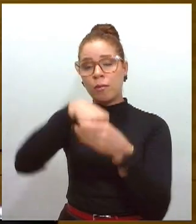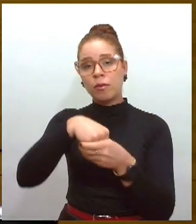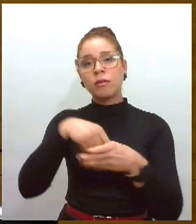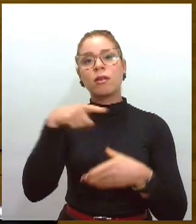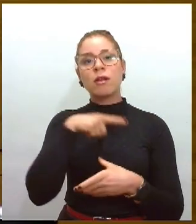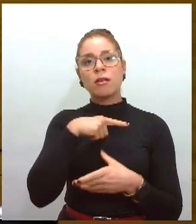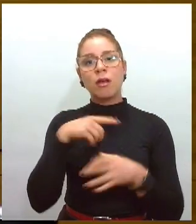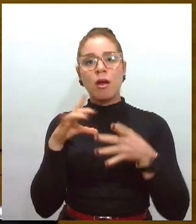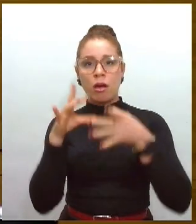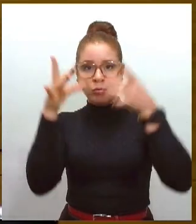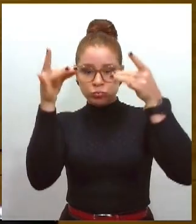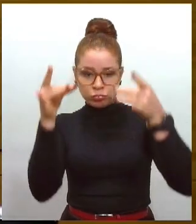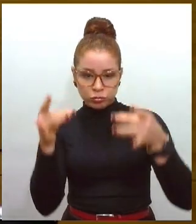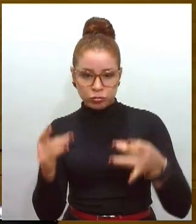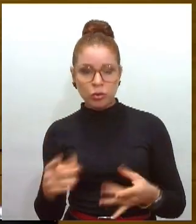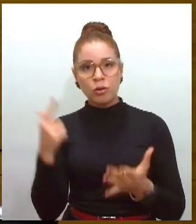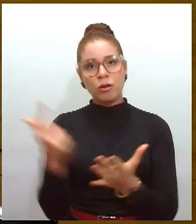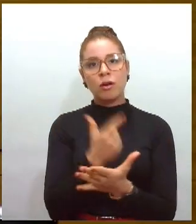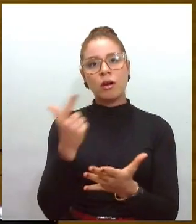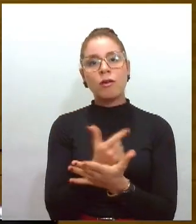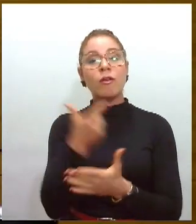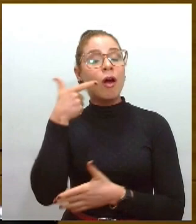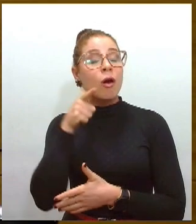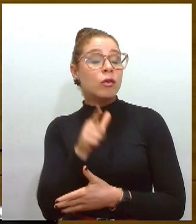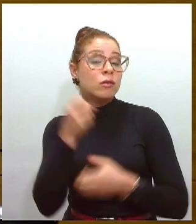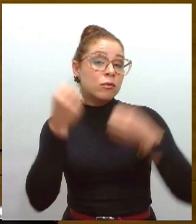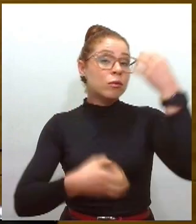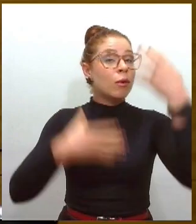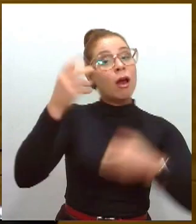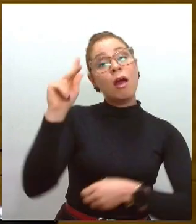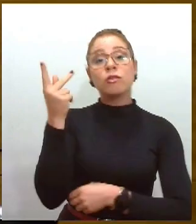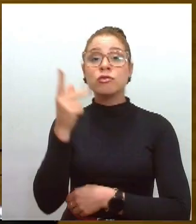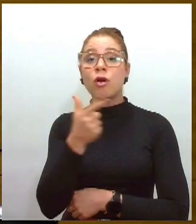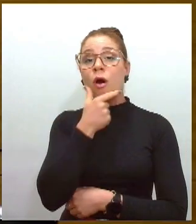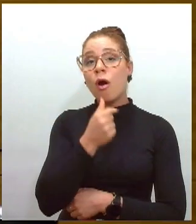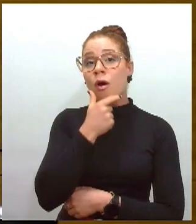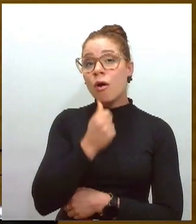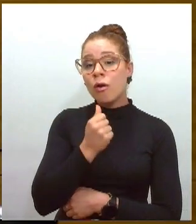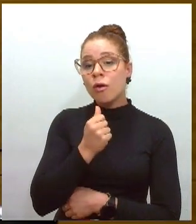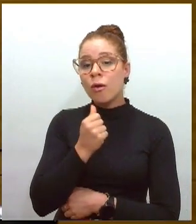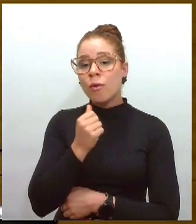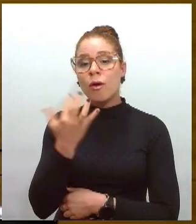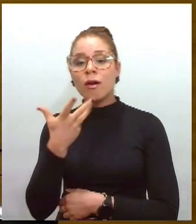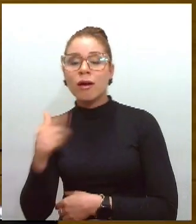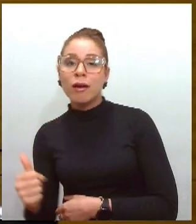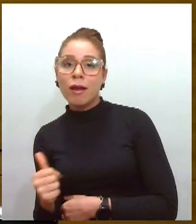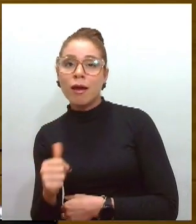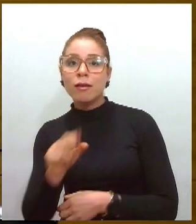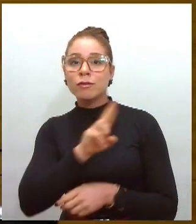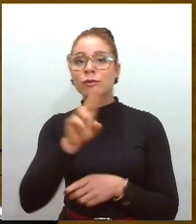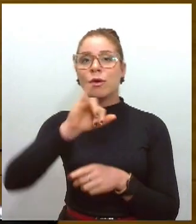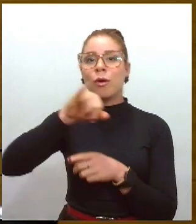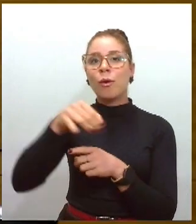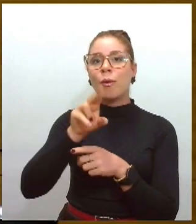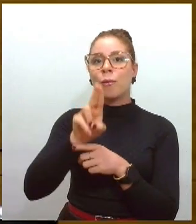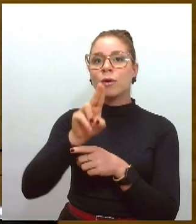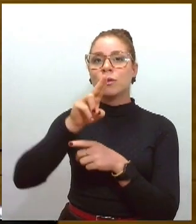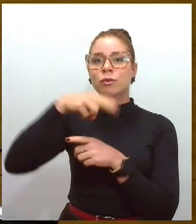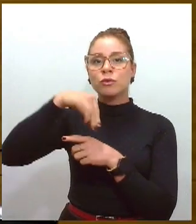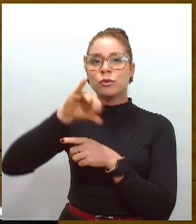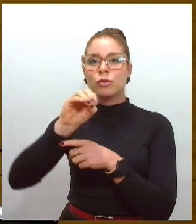literário, a gente vai contar a história de um menino, um tal de um juninho, que é um menino um pouco levado e